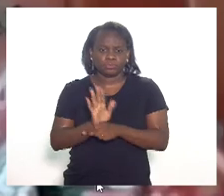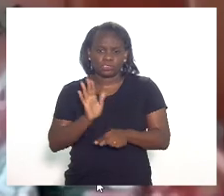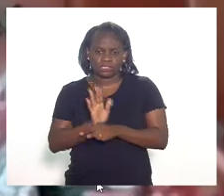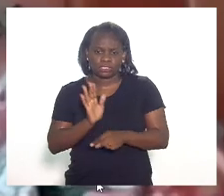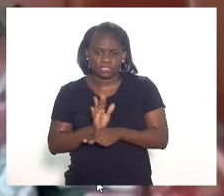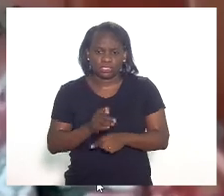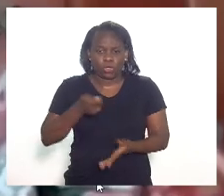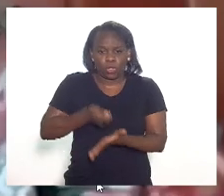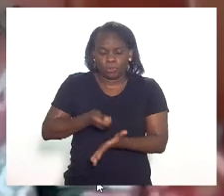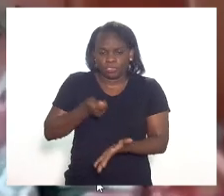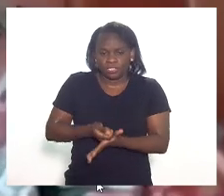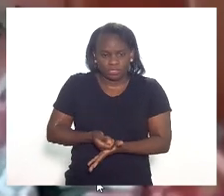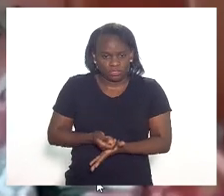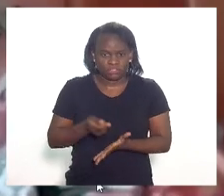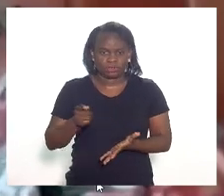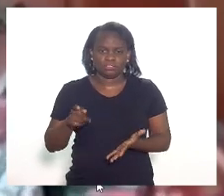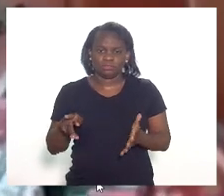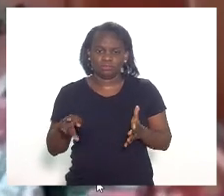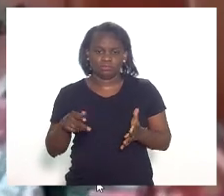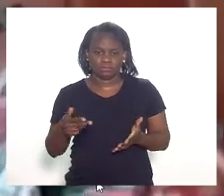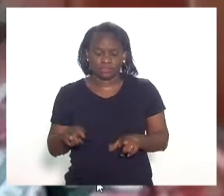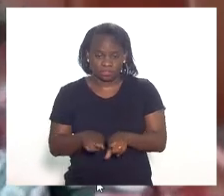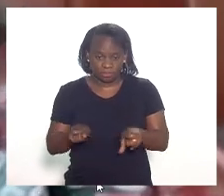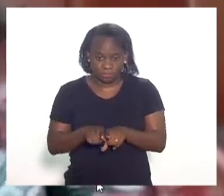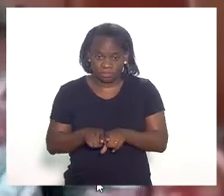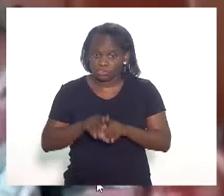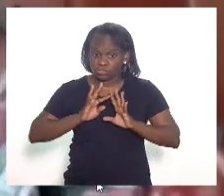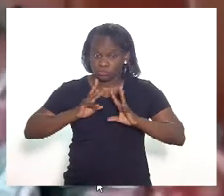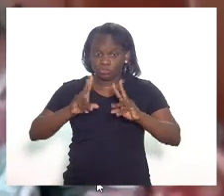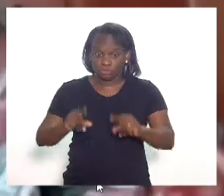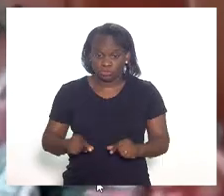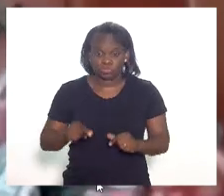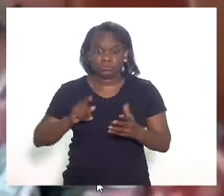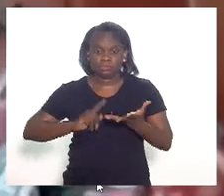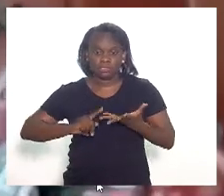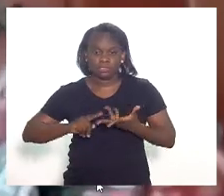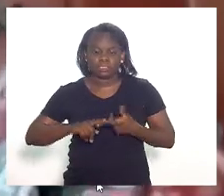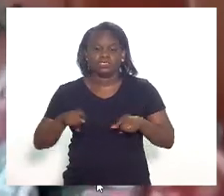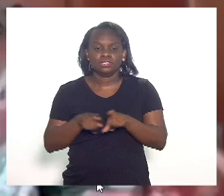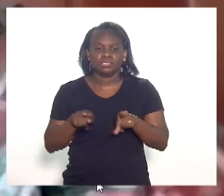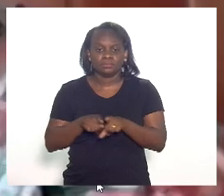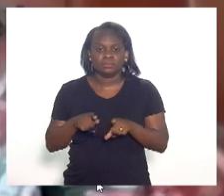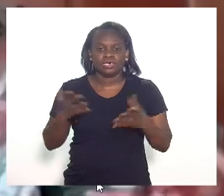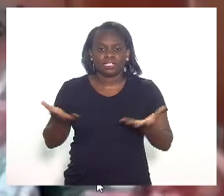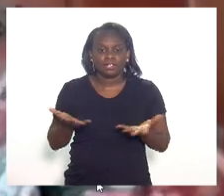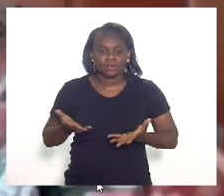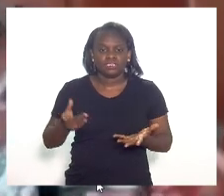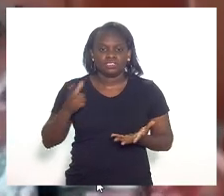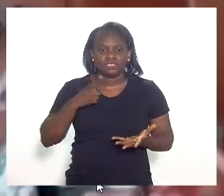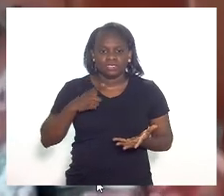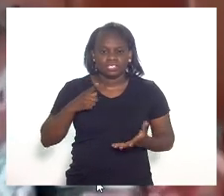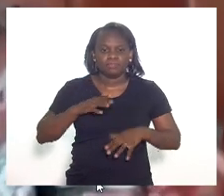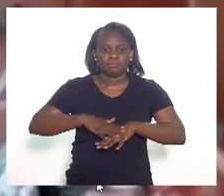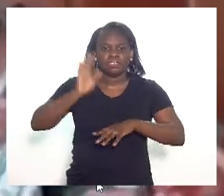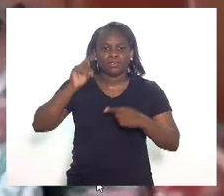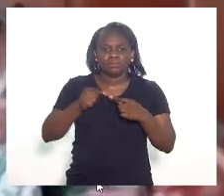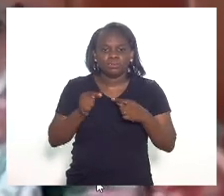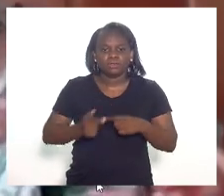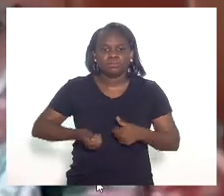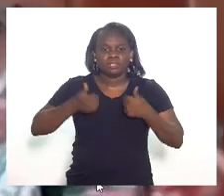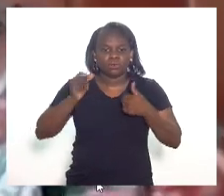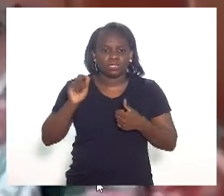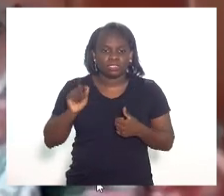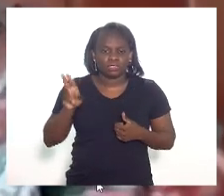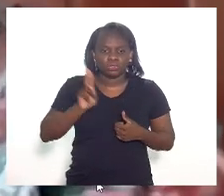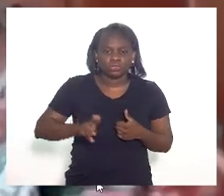individual obrigatório para as categorias, para todas as categorias. Além disso, atualmente, considera-se mais adequada a